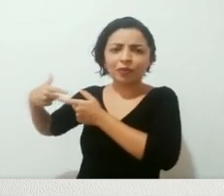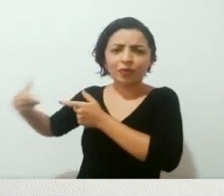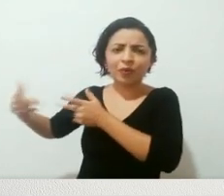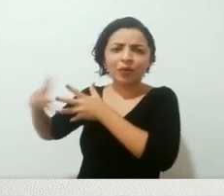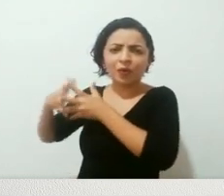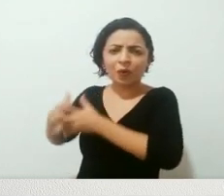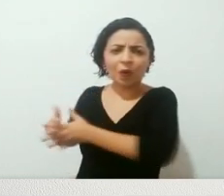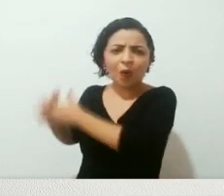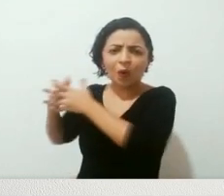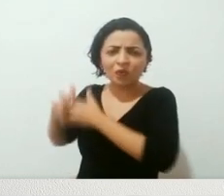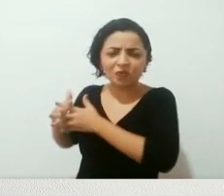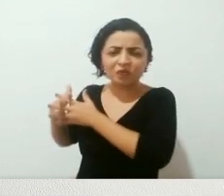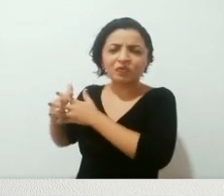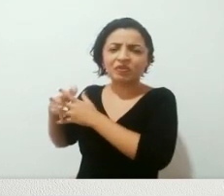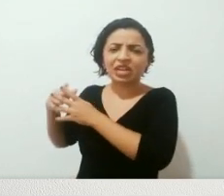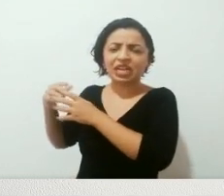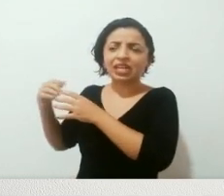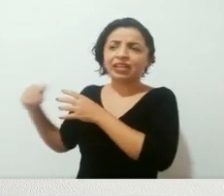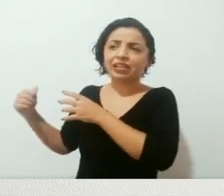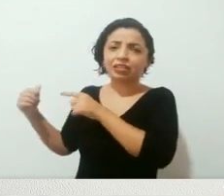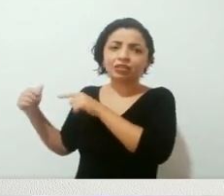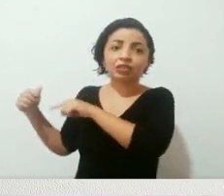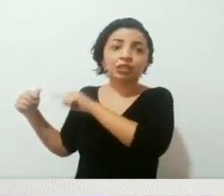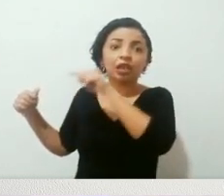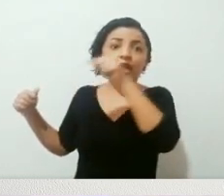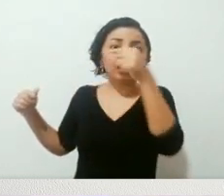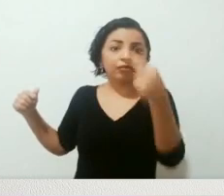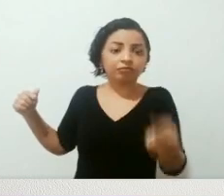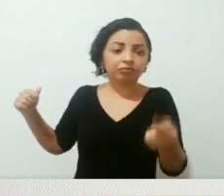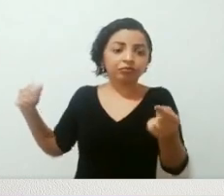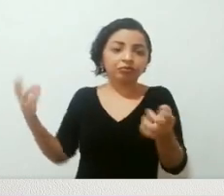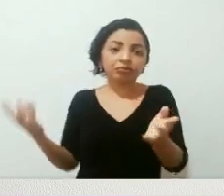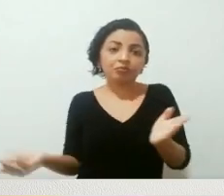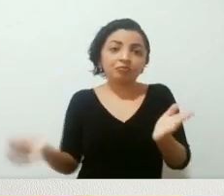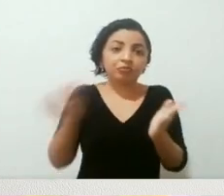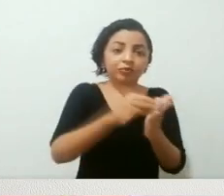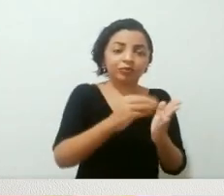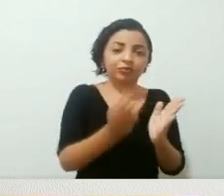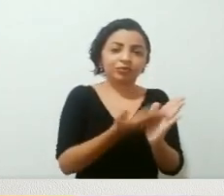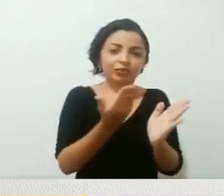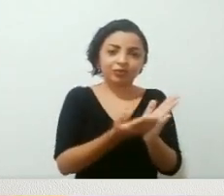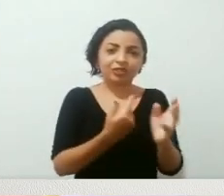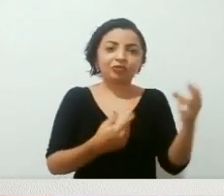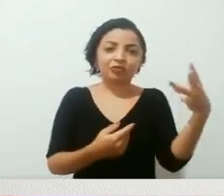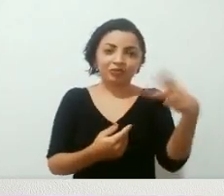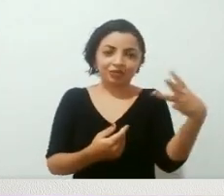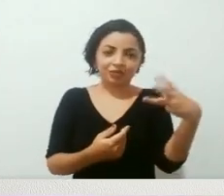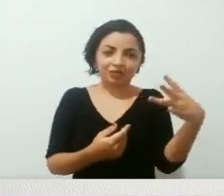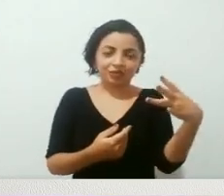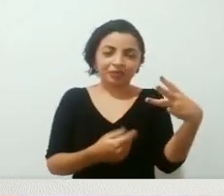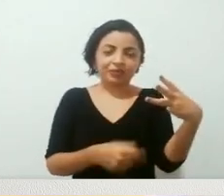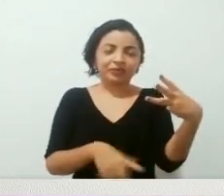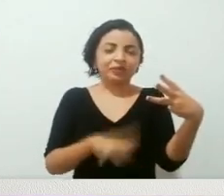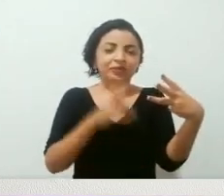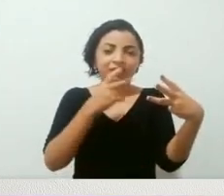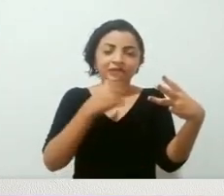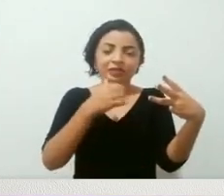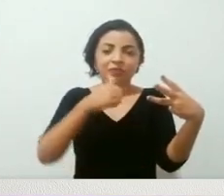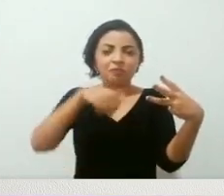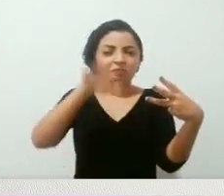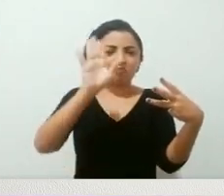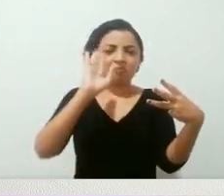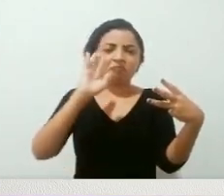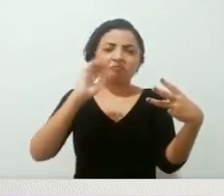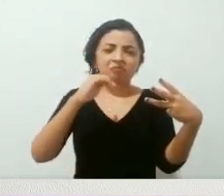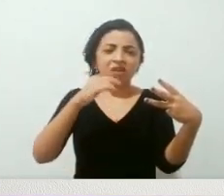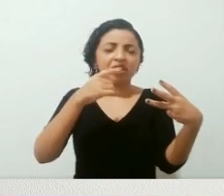que já vinha sendo ensaiado no segundo livro, ele aqui, ele ganha ares muito mais